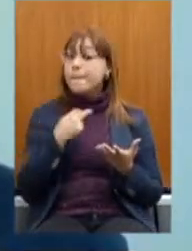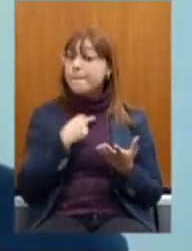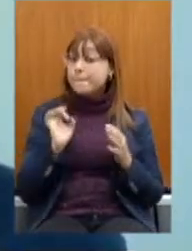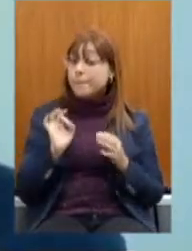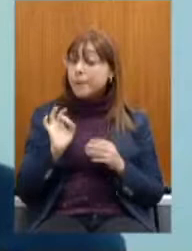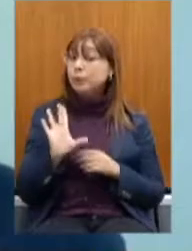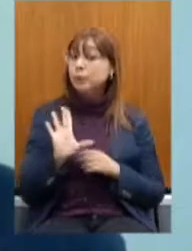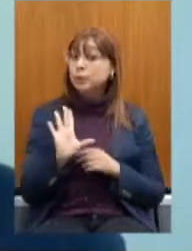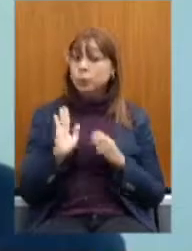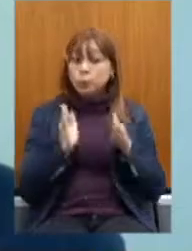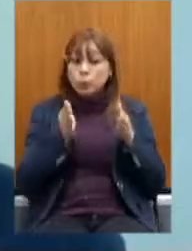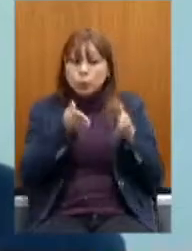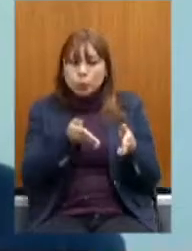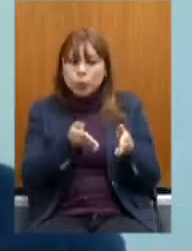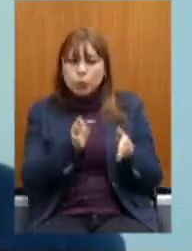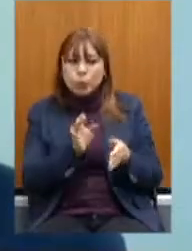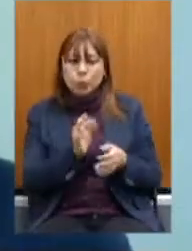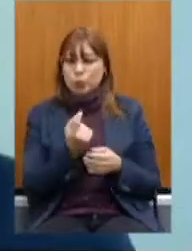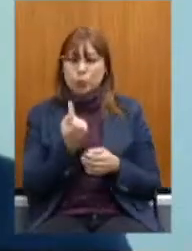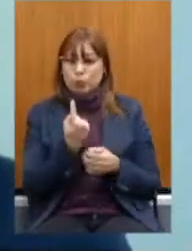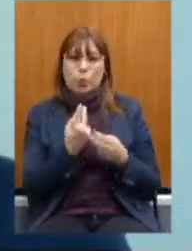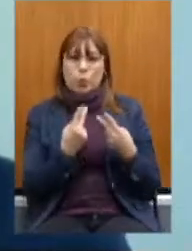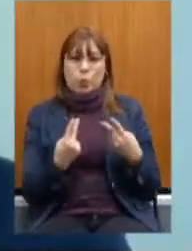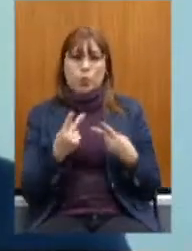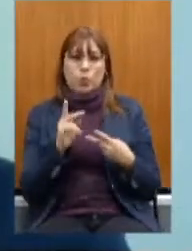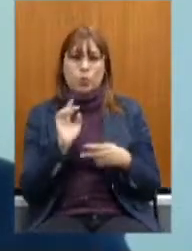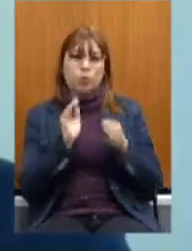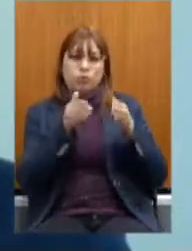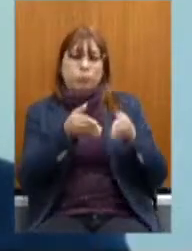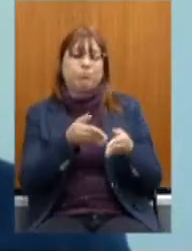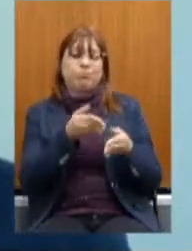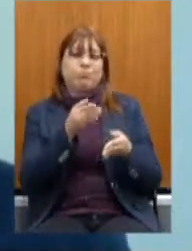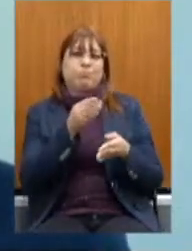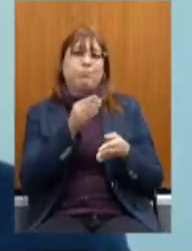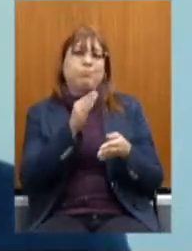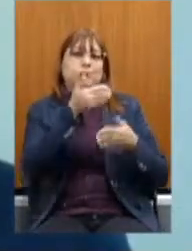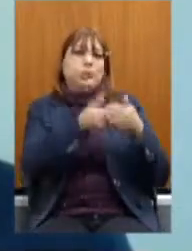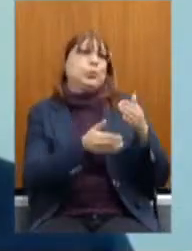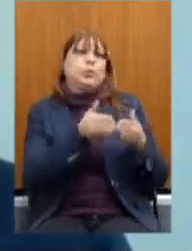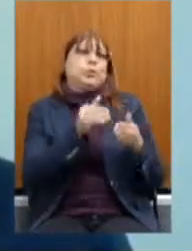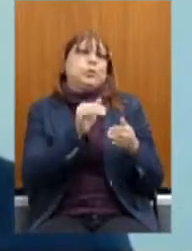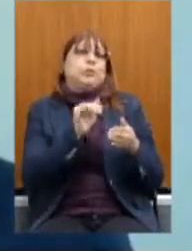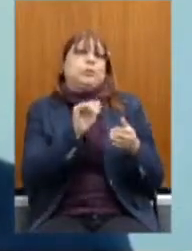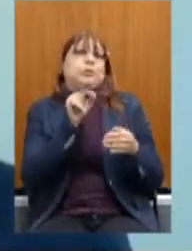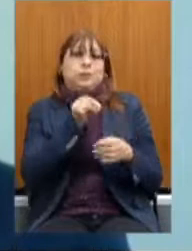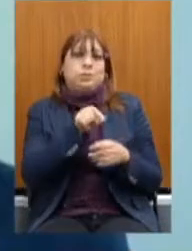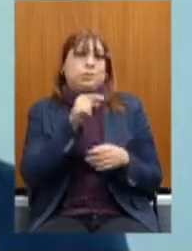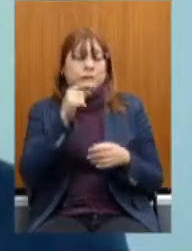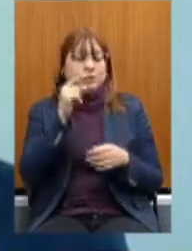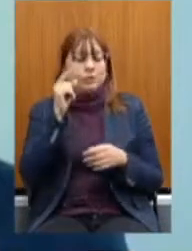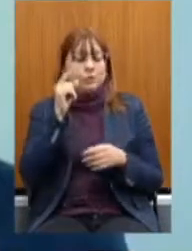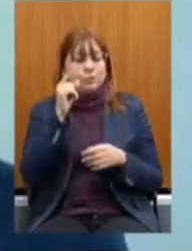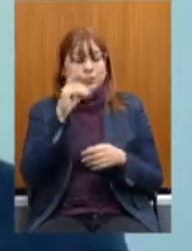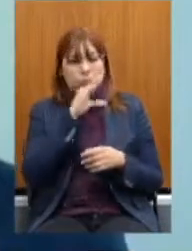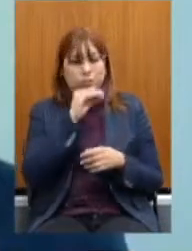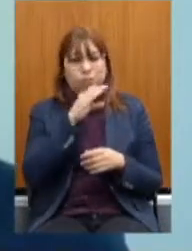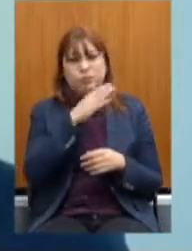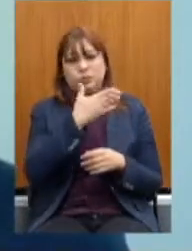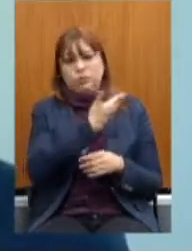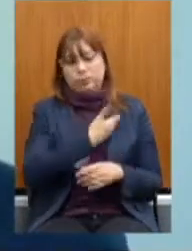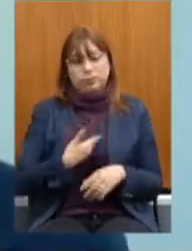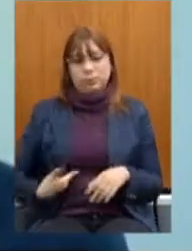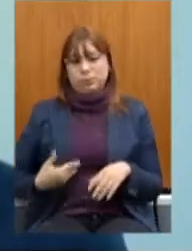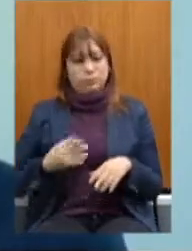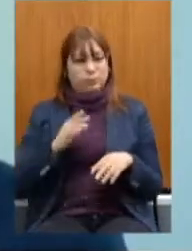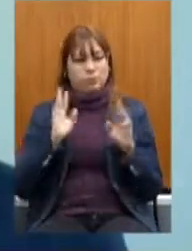De um setor Do governo Que é só o servidor O servidor Ele não pode carregar Esse ônus Todo Nas costas